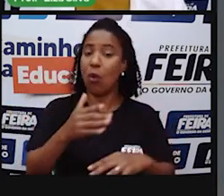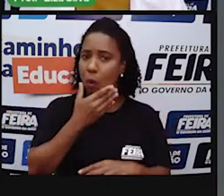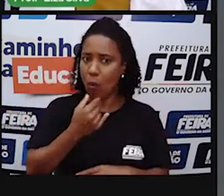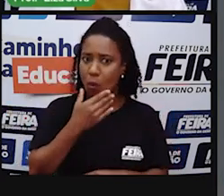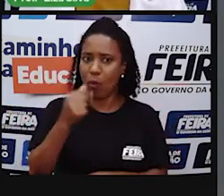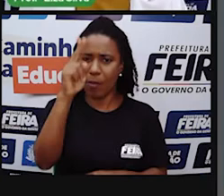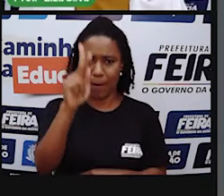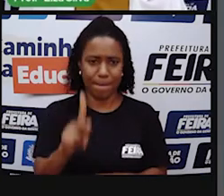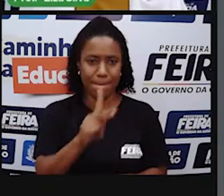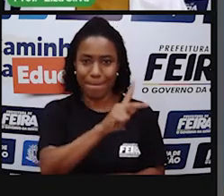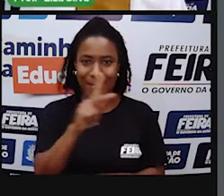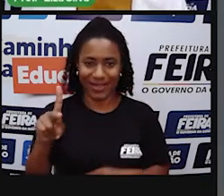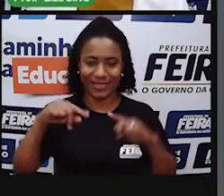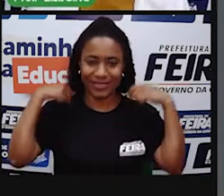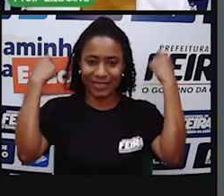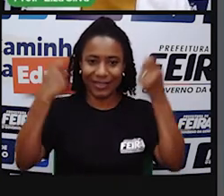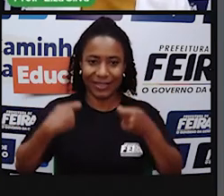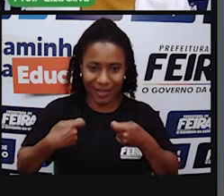jesuítas